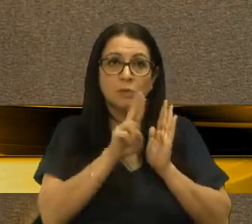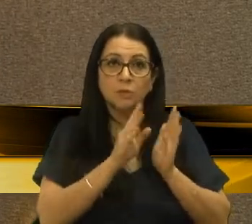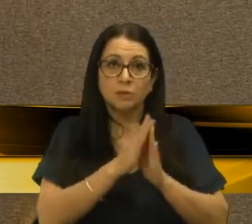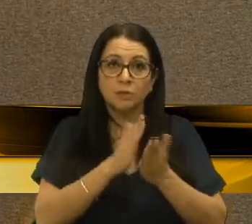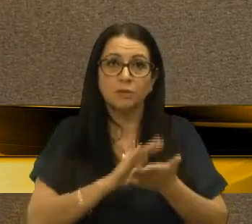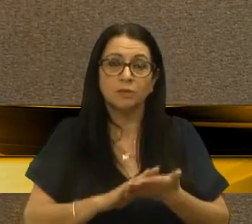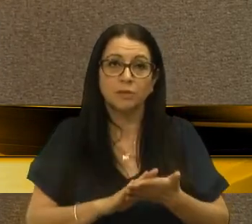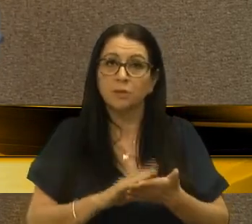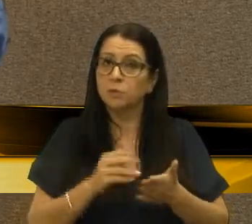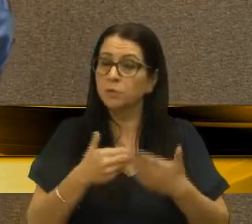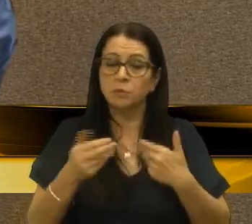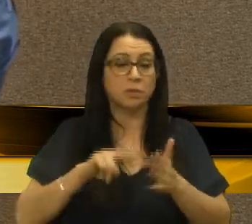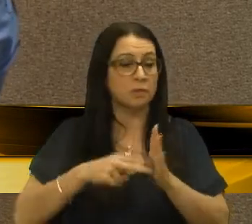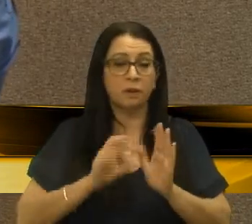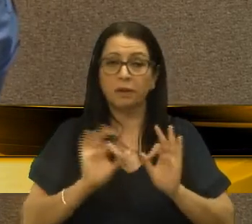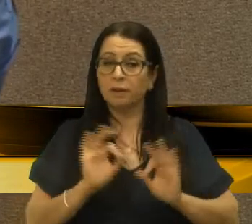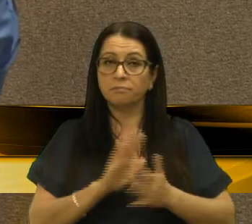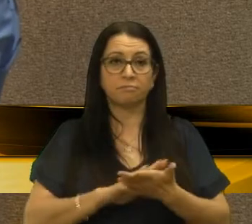Isso não quer dizer nada.